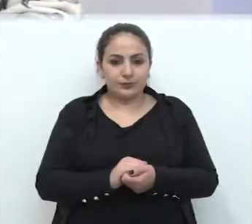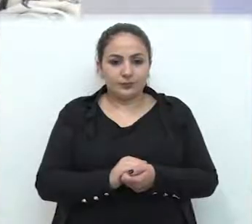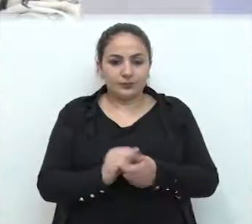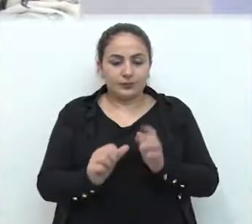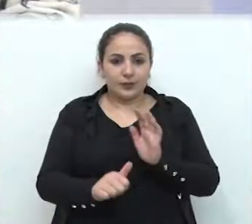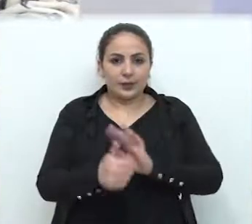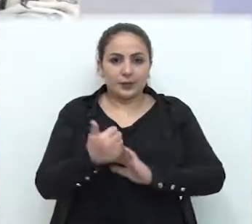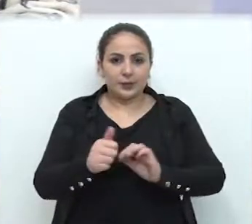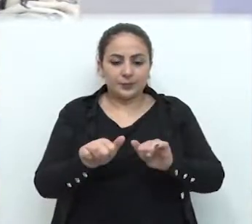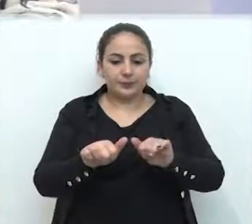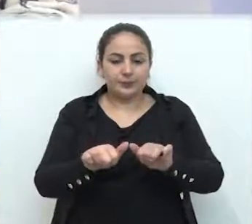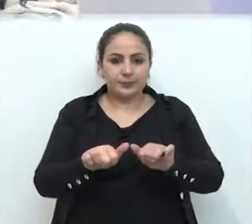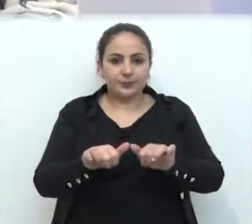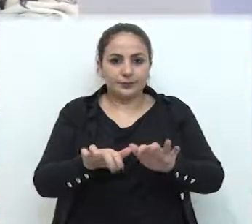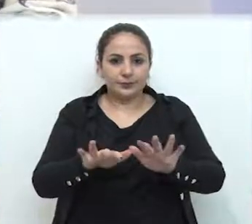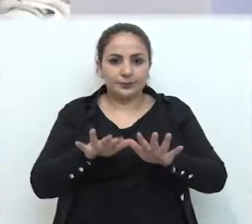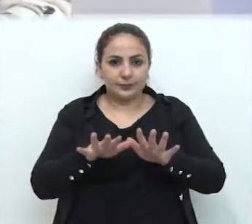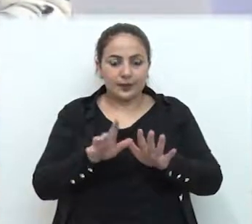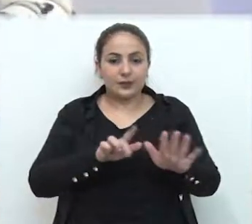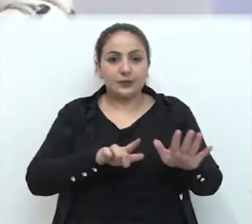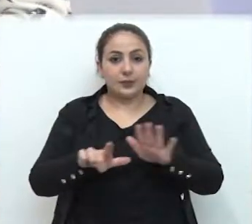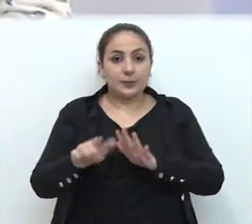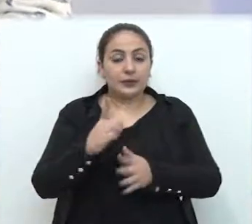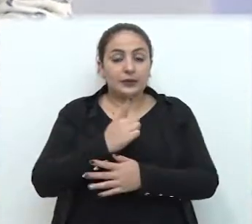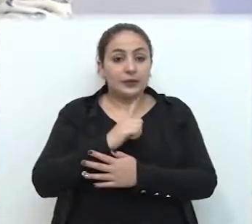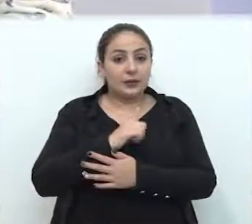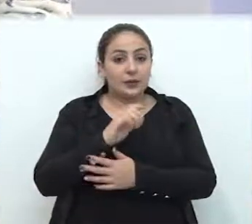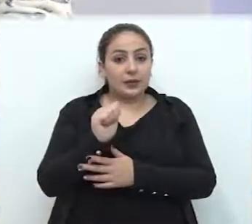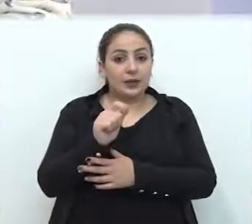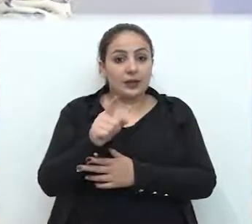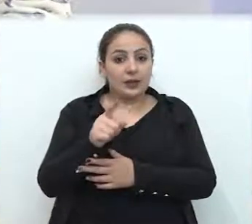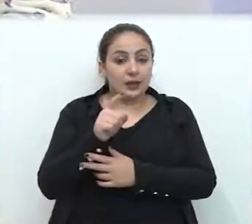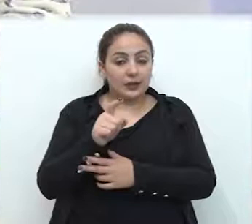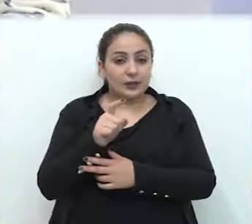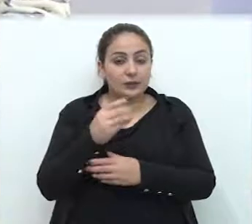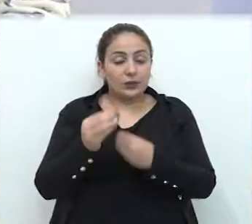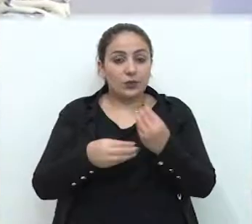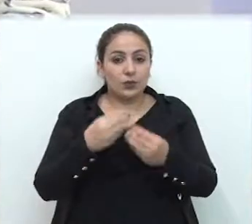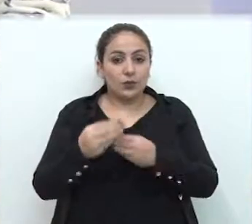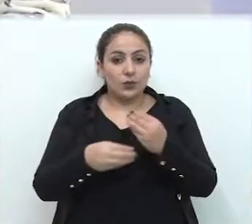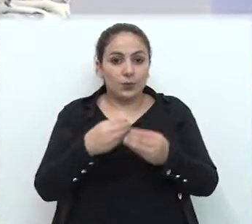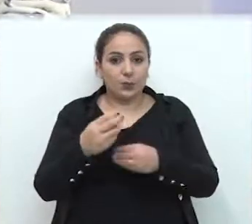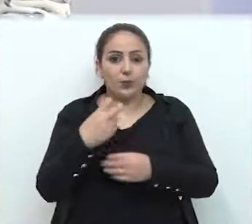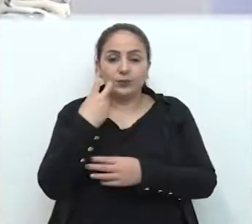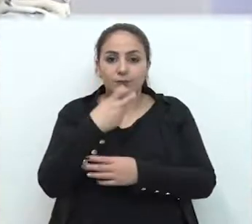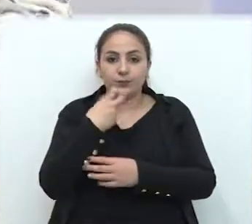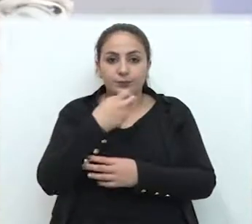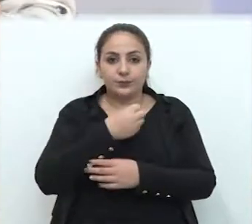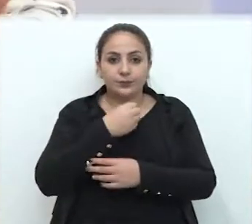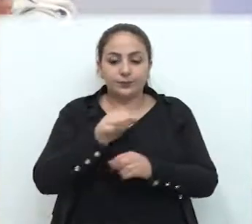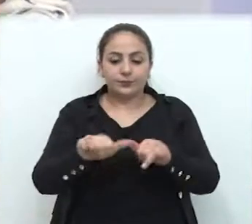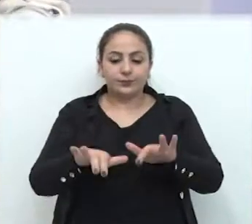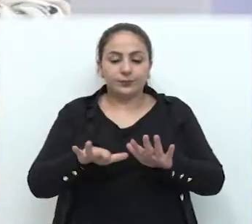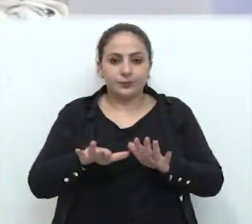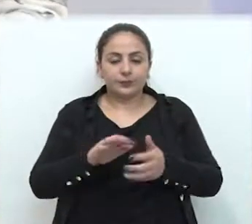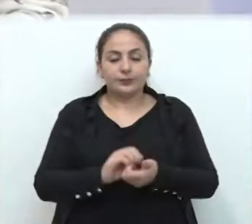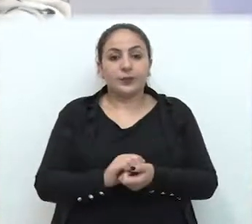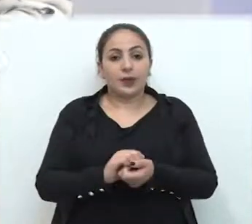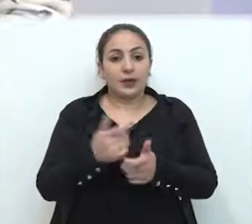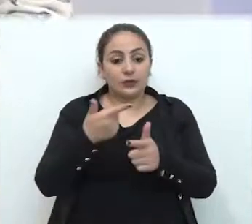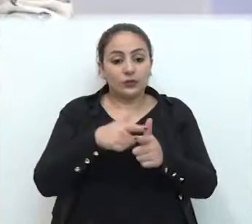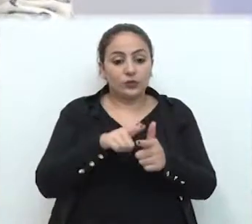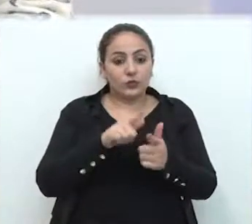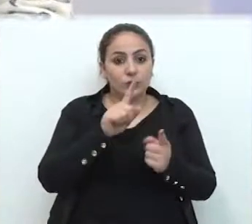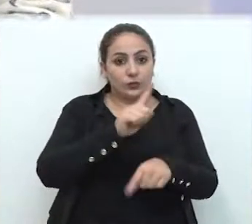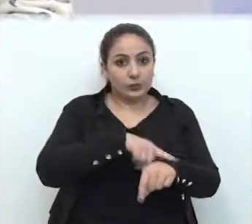A primeira sessão plenária da semana teve Alex Necker como orador do grande expediente. Na tribuna, ele